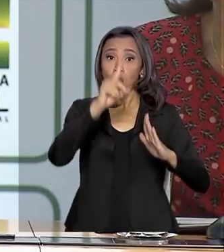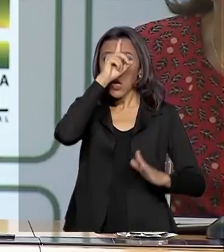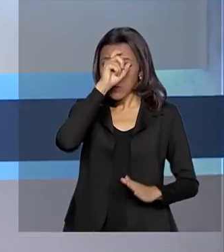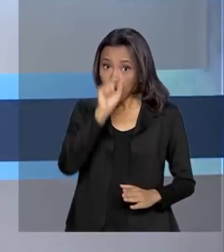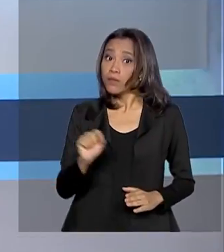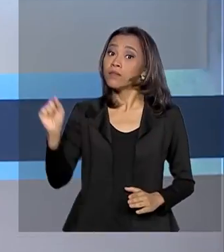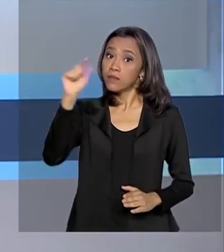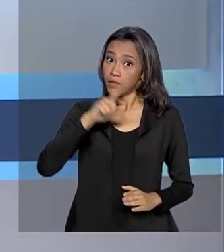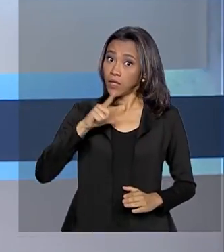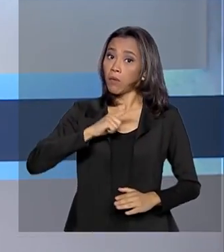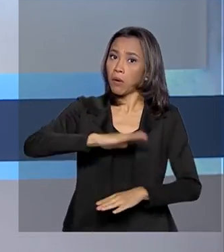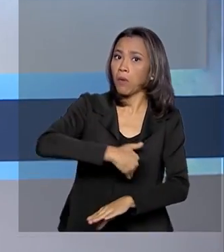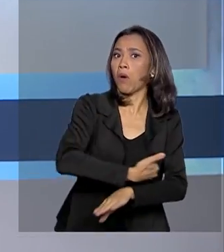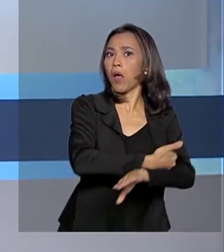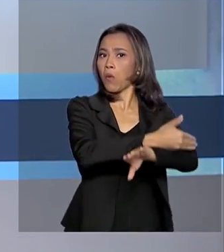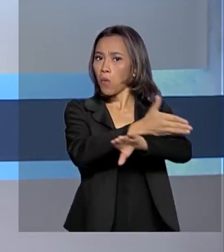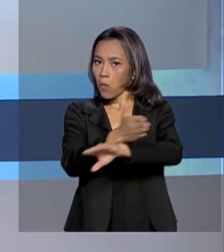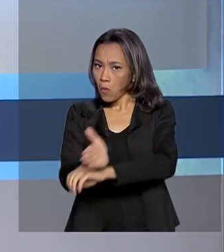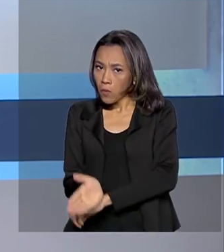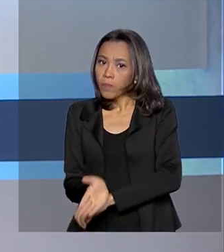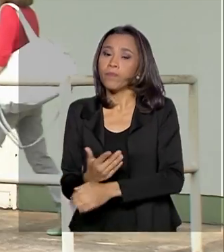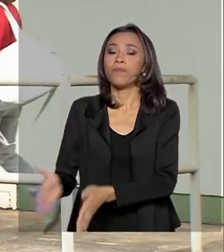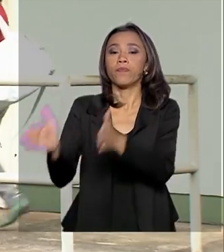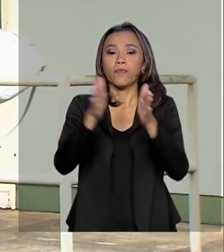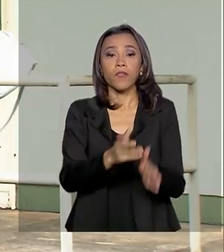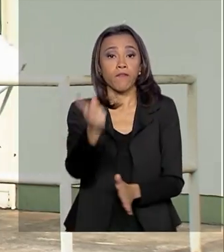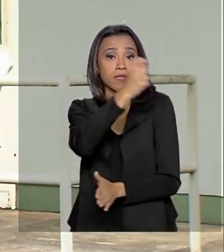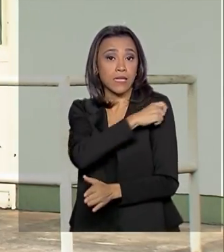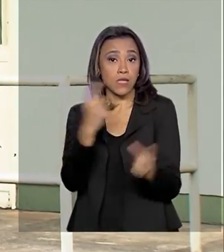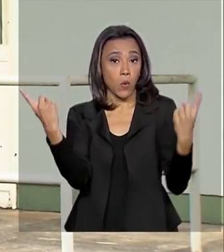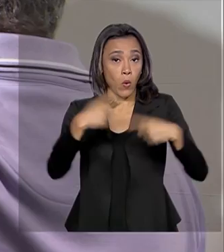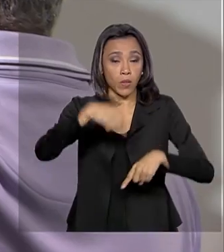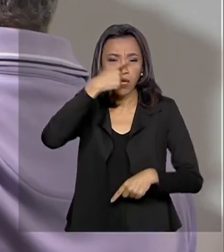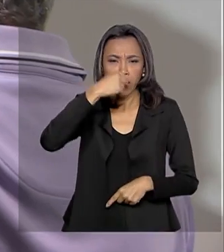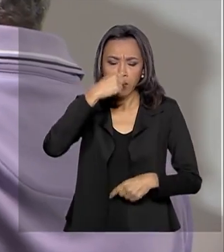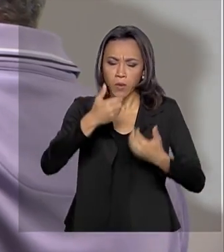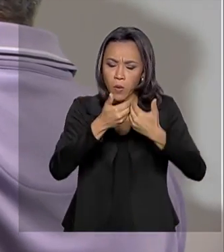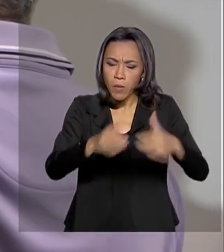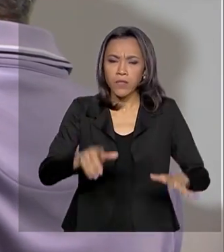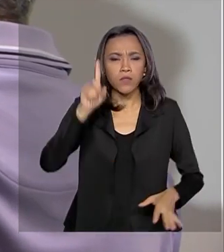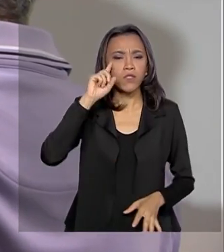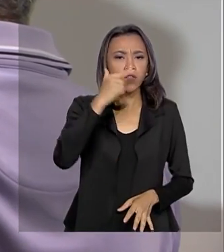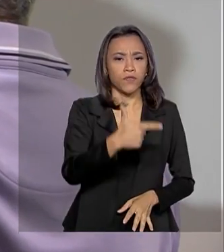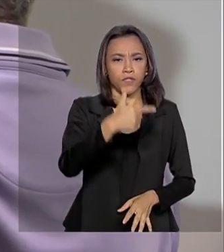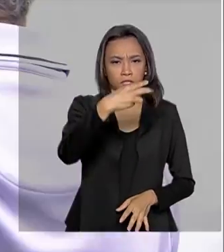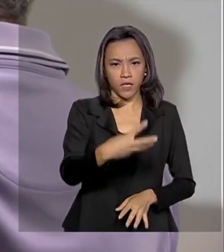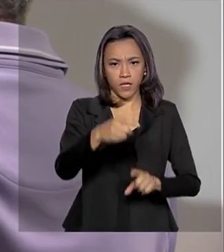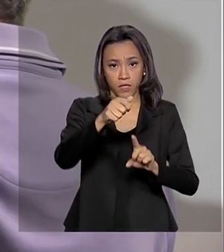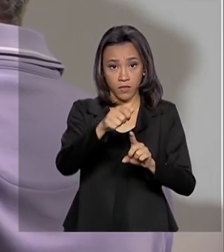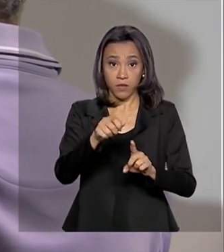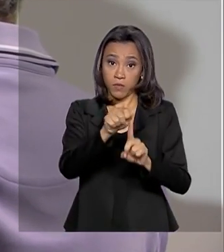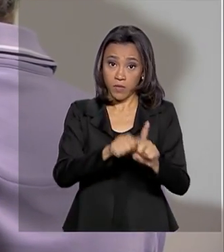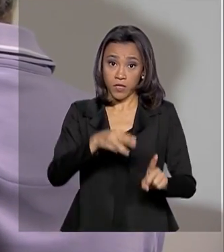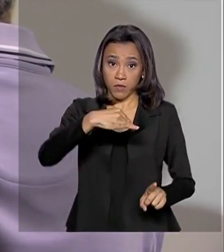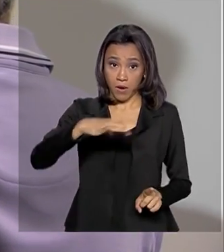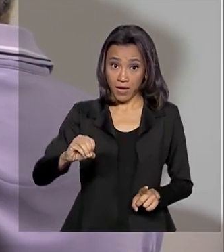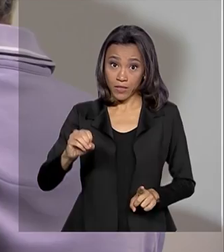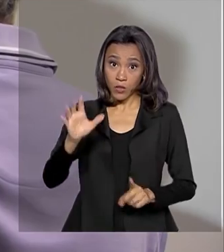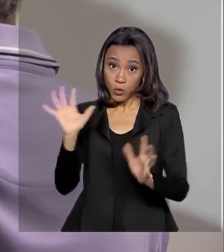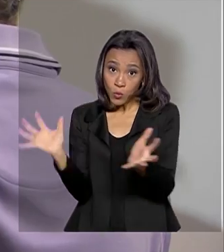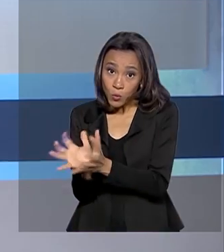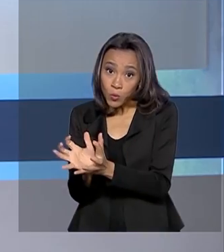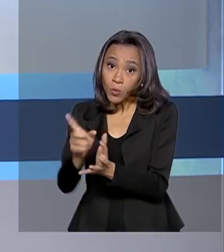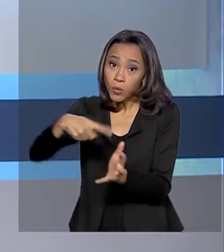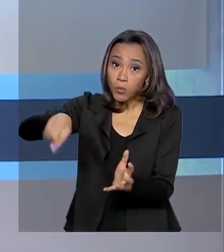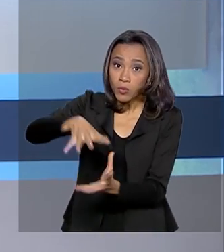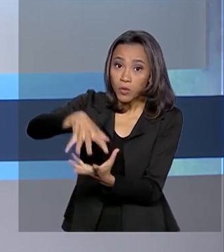ampliado. Vacinação contra a gripe começa no dia 23 de março e os idosos serão os primeiros a tomar a